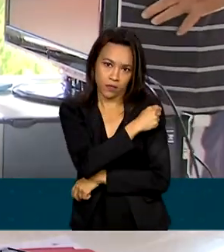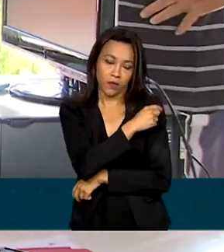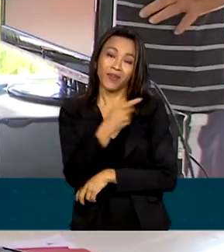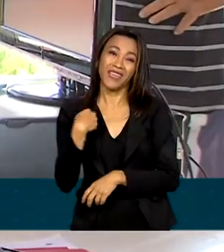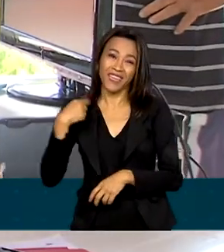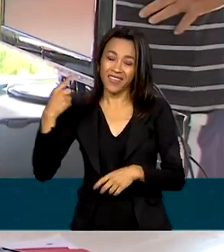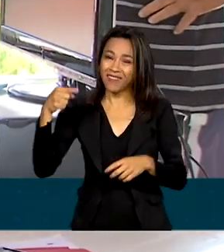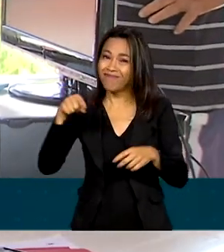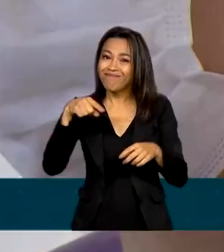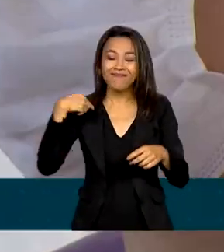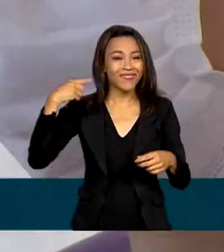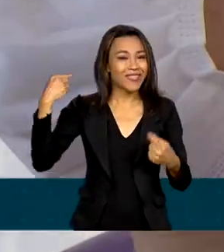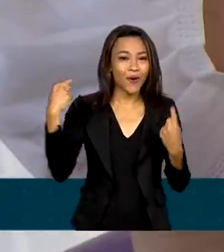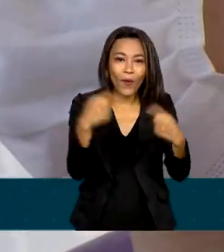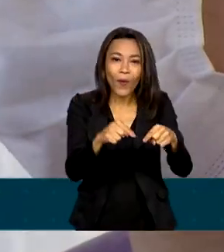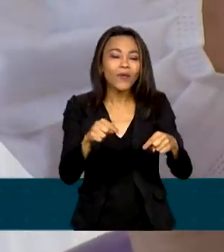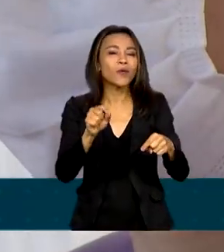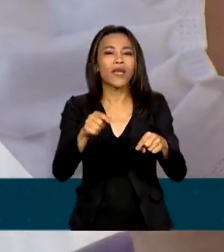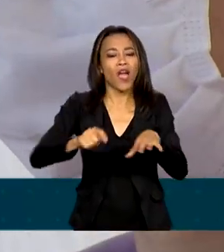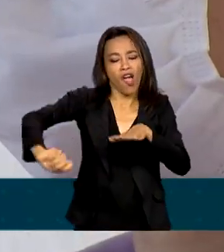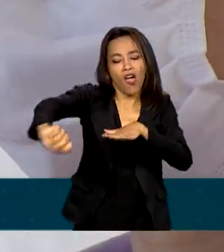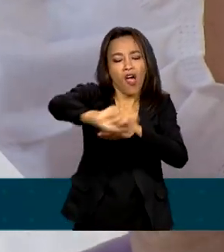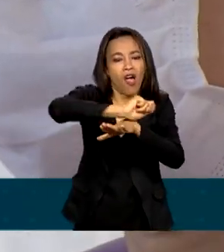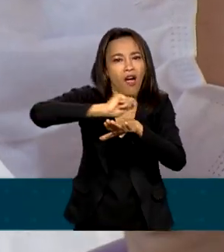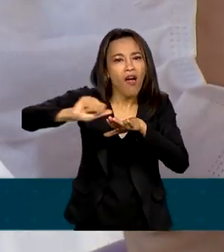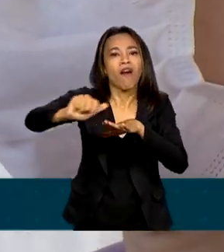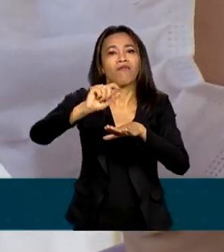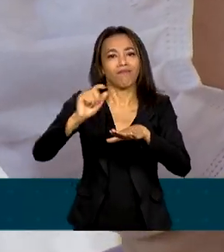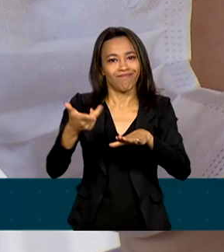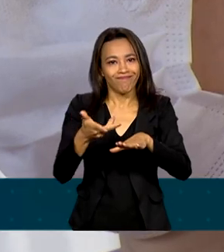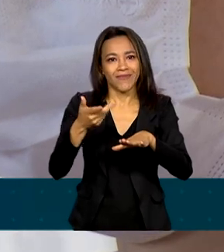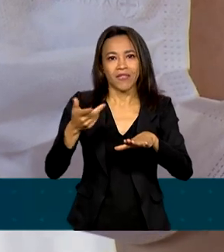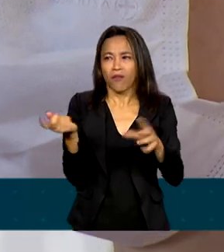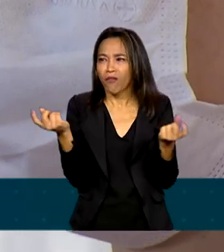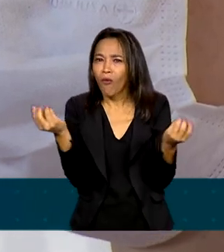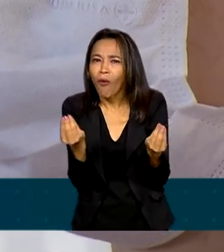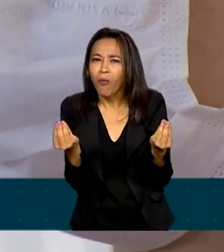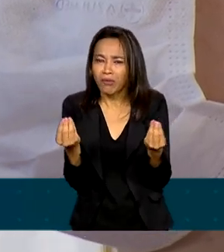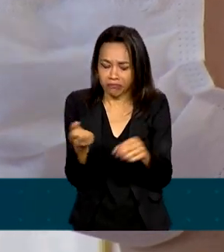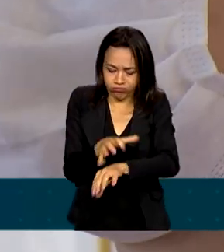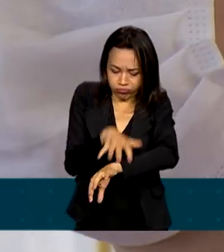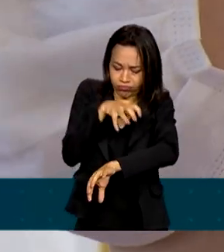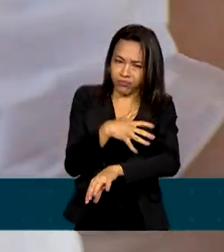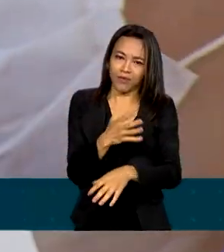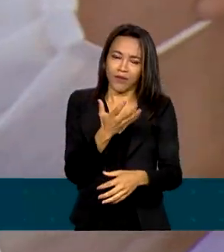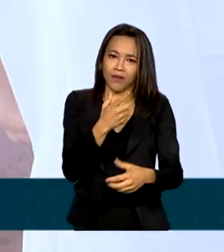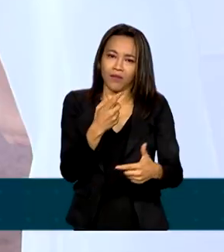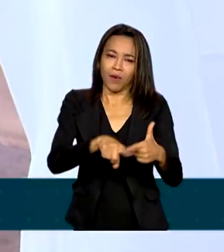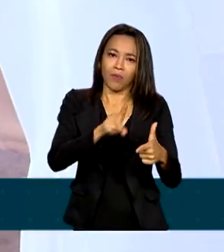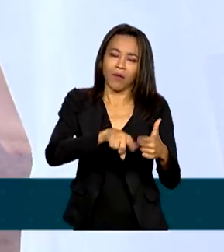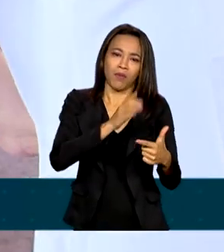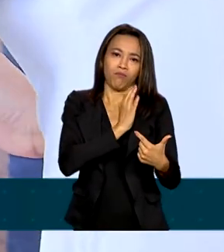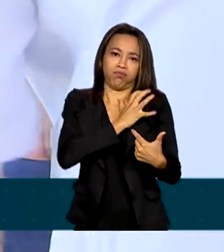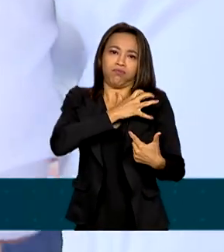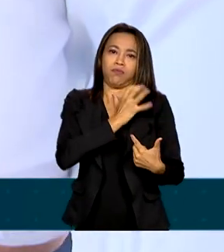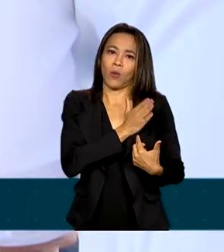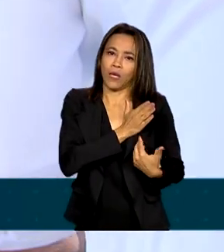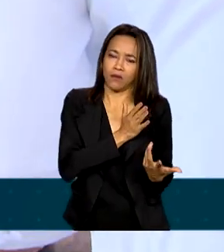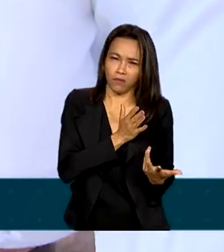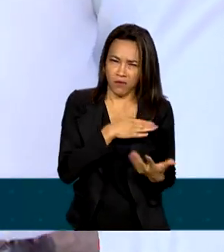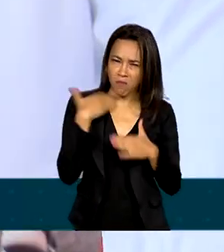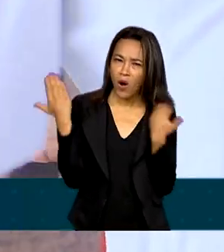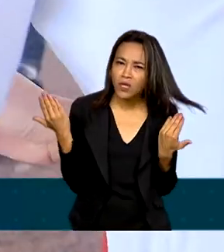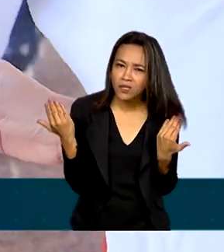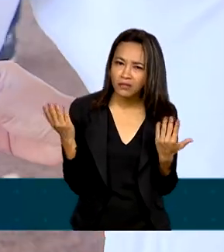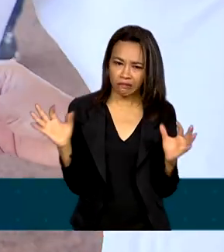notícias falsas, como dizer que as doses bivalentes causam inflamação no coração ou morte. Nada disso.